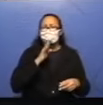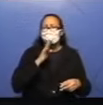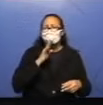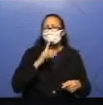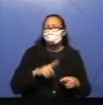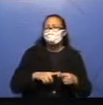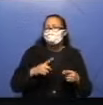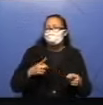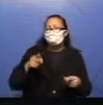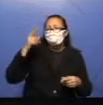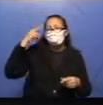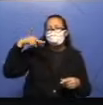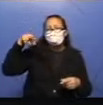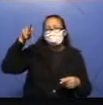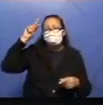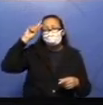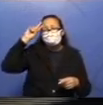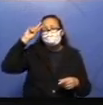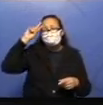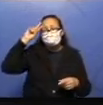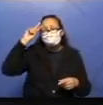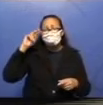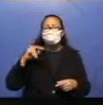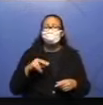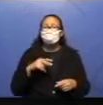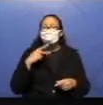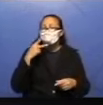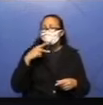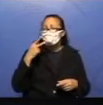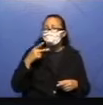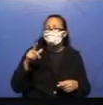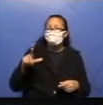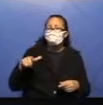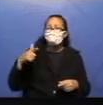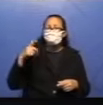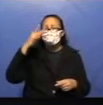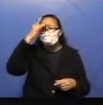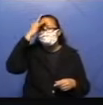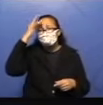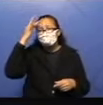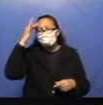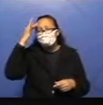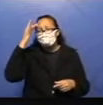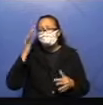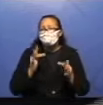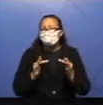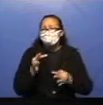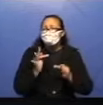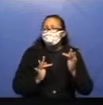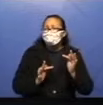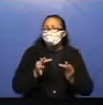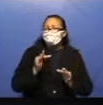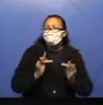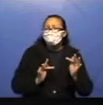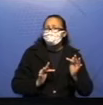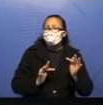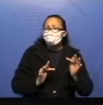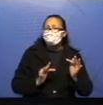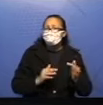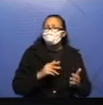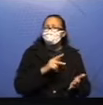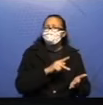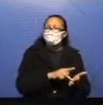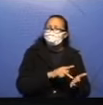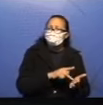coisas que foram contadas por outras pessoas. Então, será que folclore, será que viagem ao centro da Terra, será que eles são